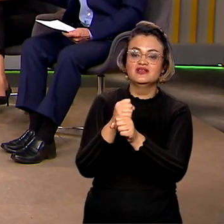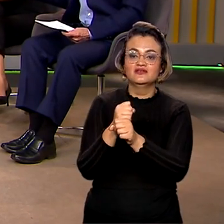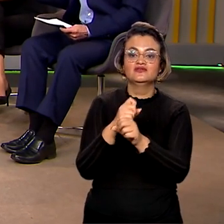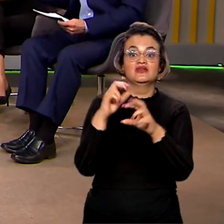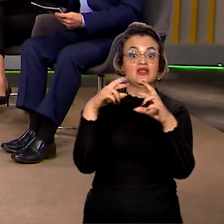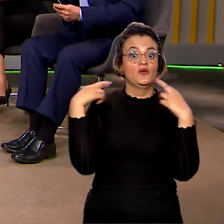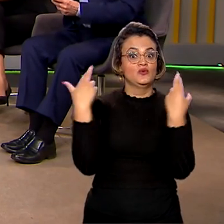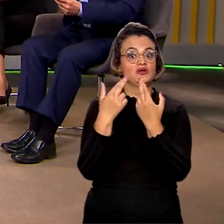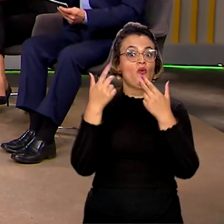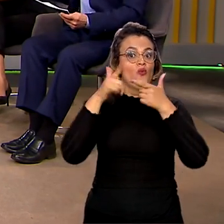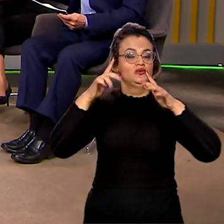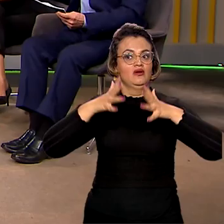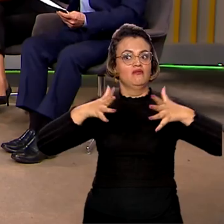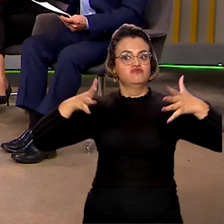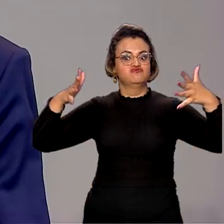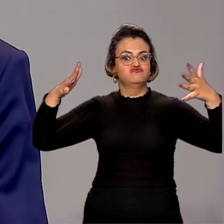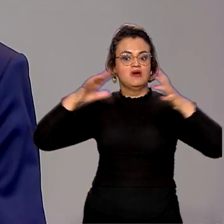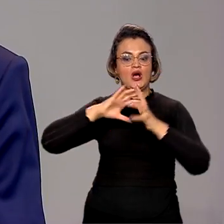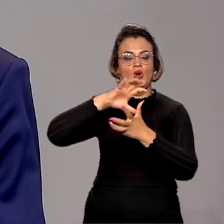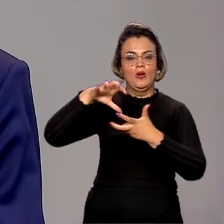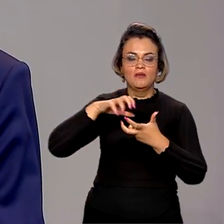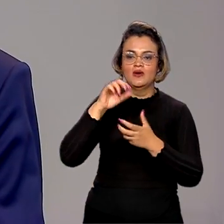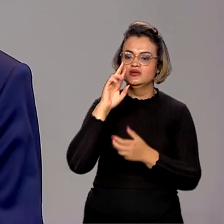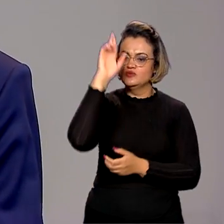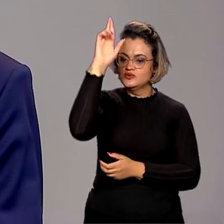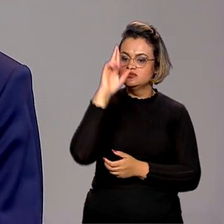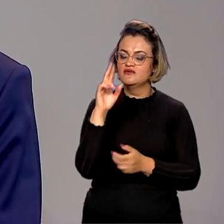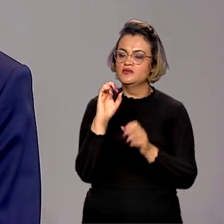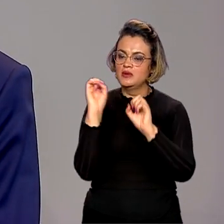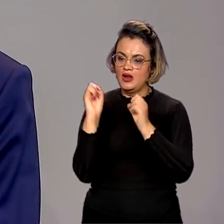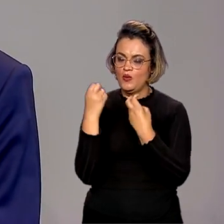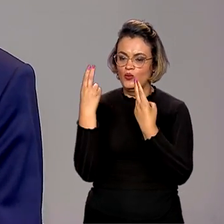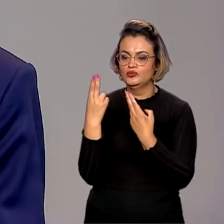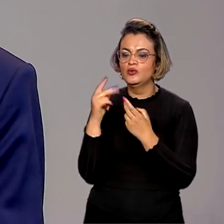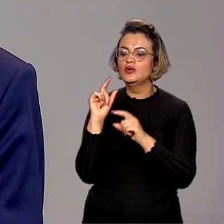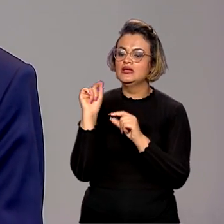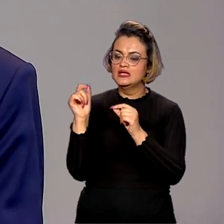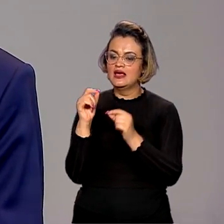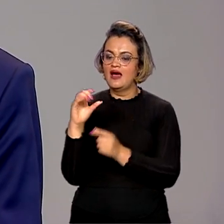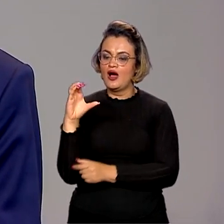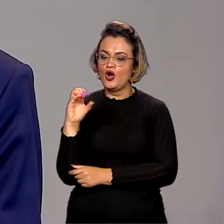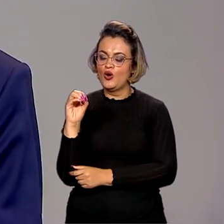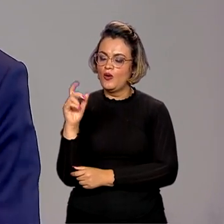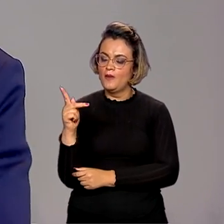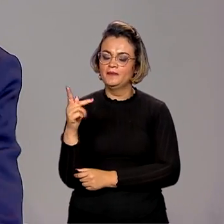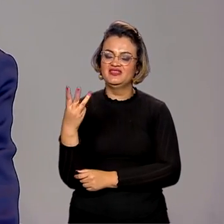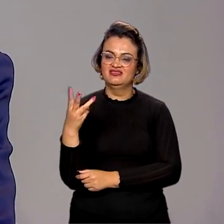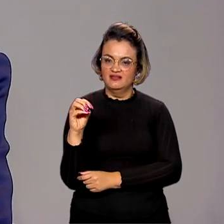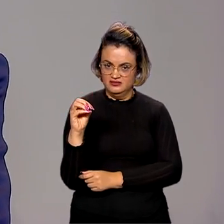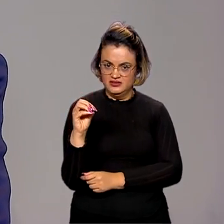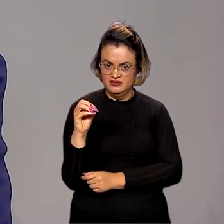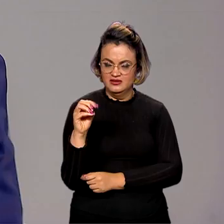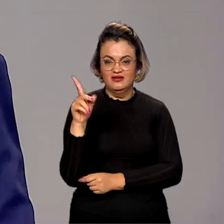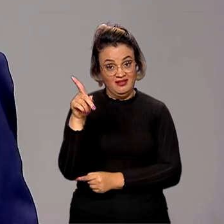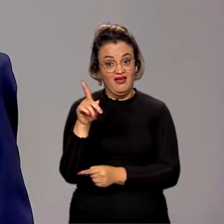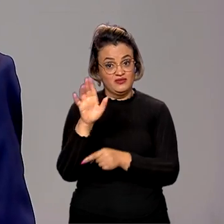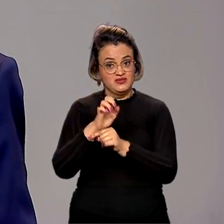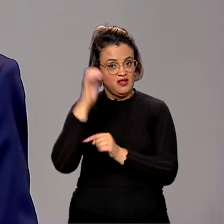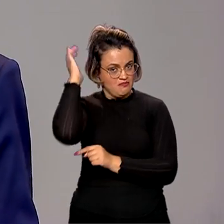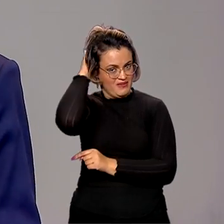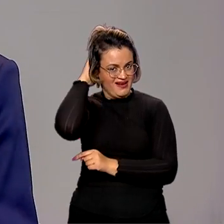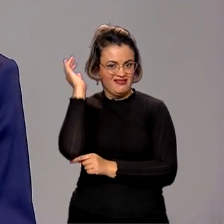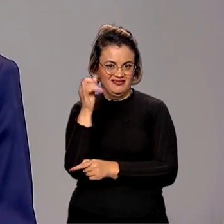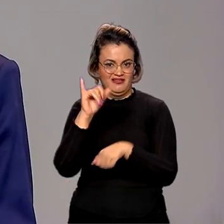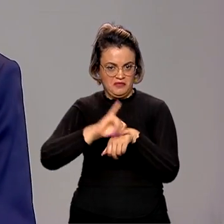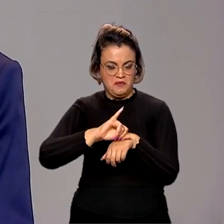outro evento, esse sim, global, organizado pela ONU, que é a COP30, também em Belém, né? Ou